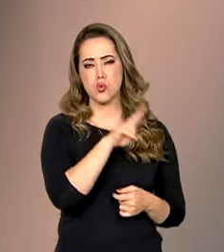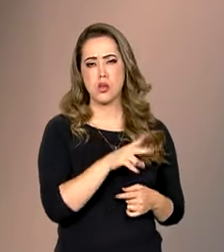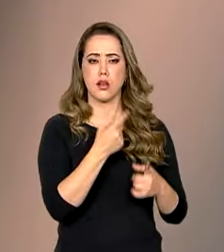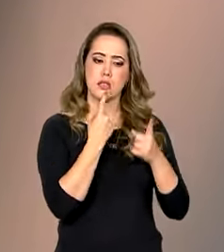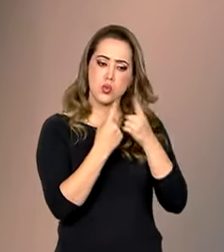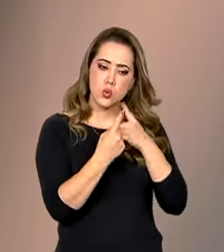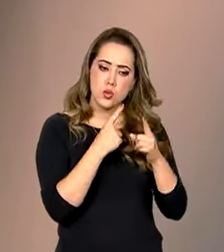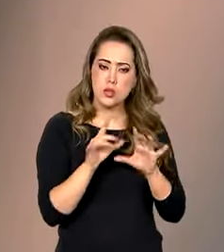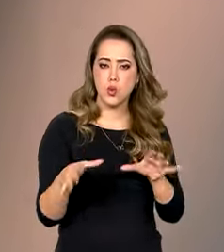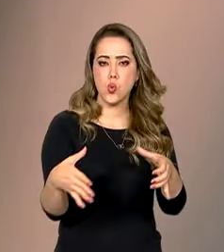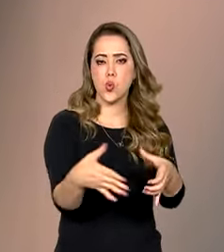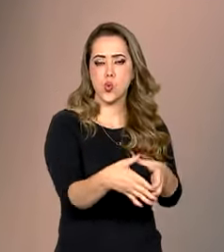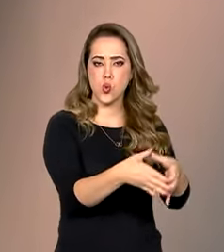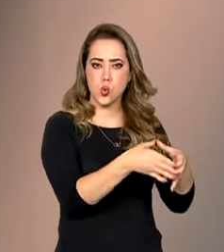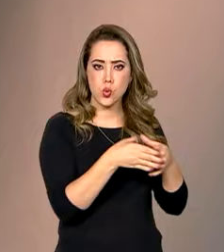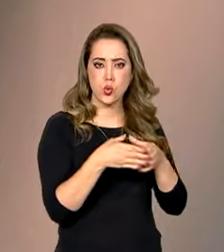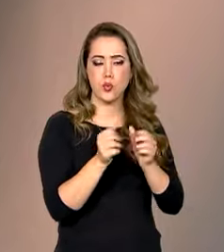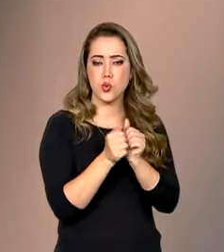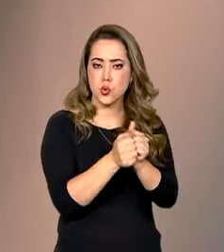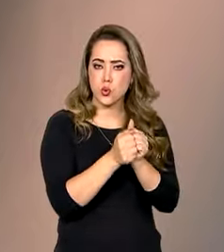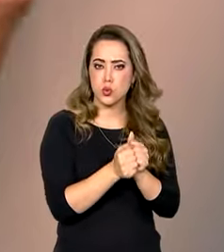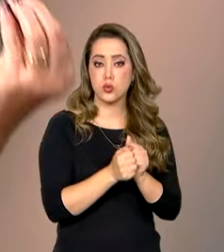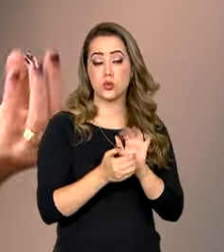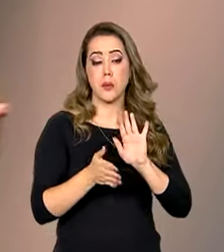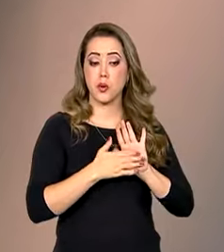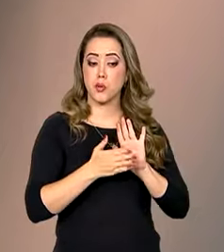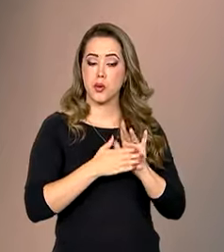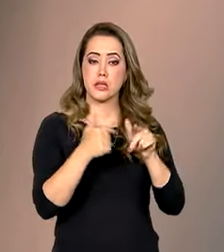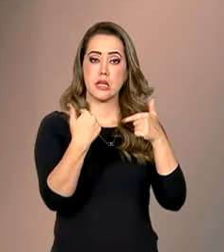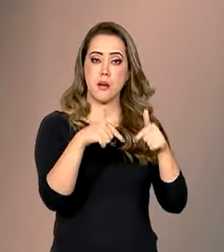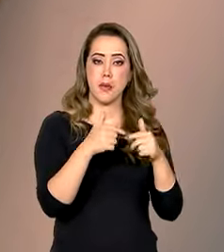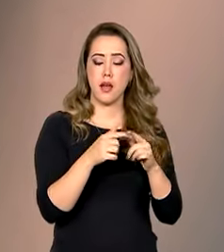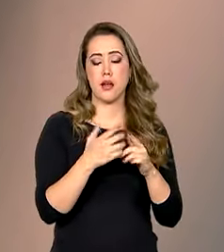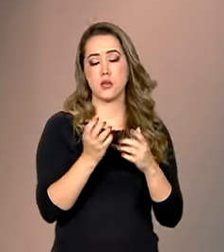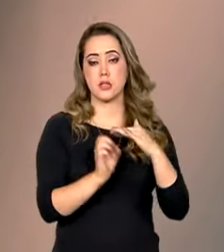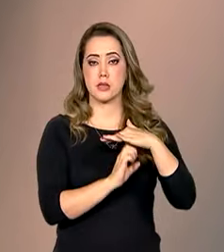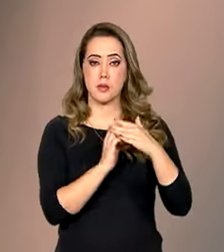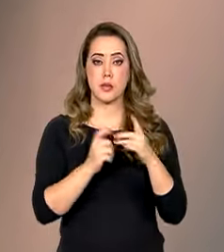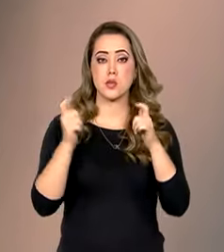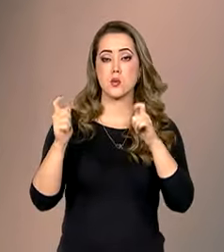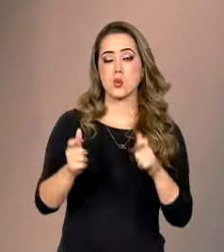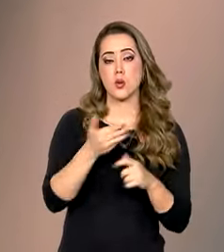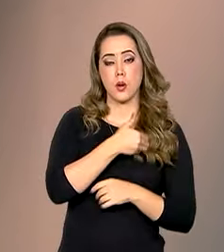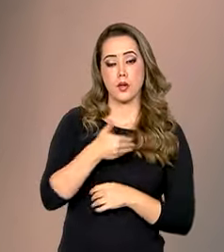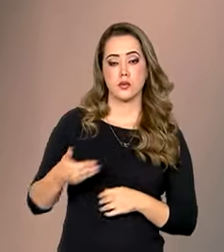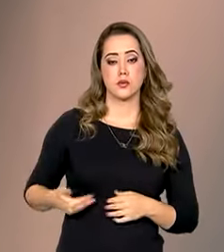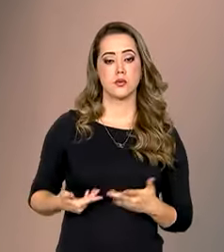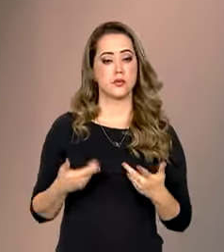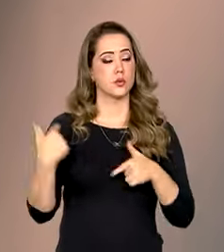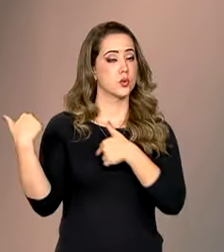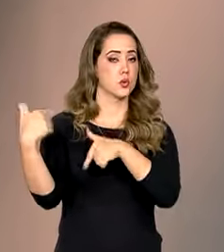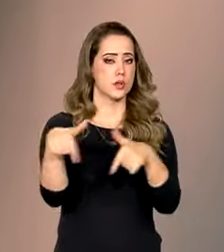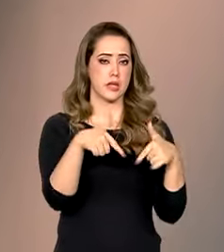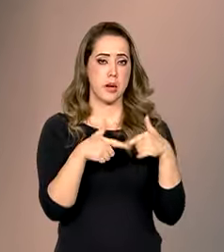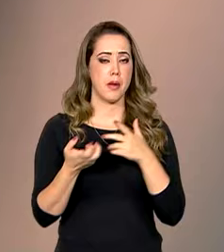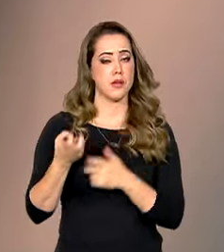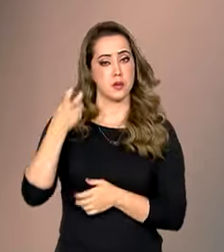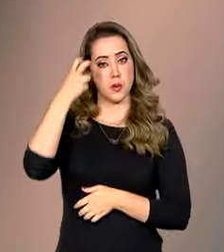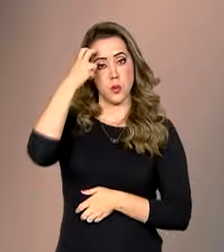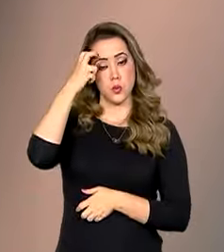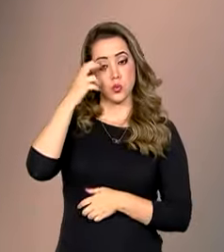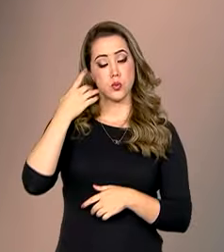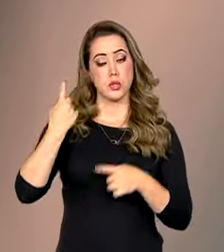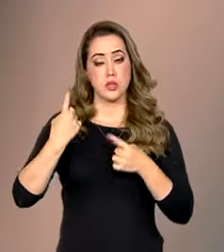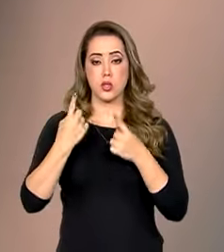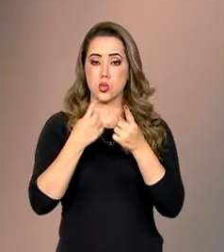debate, que propõe ações nas empresas, nos espaços públicos, nas atividades culturais que